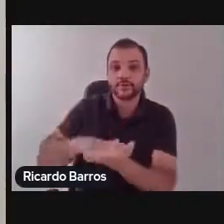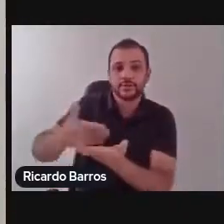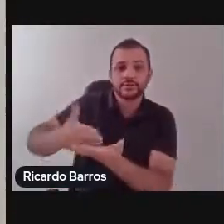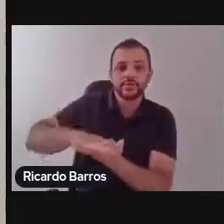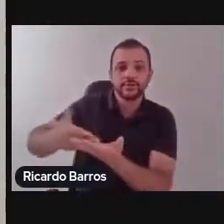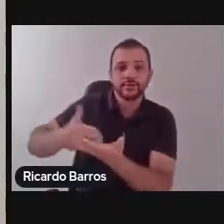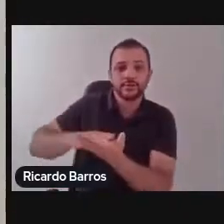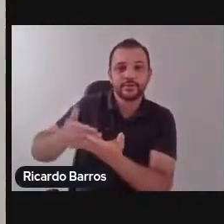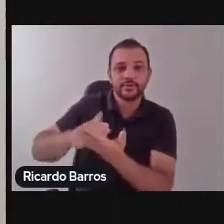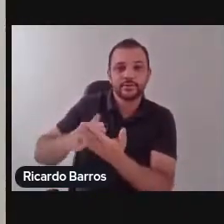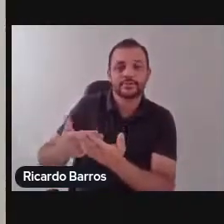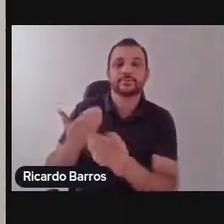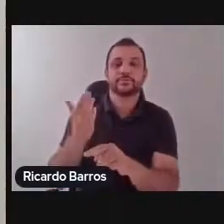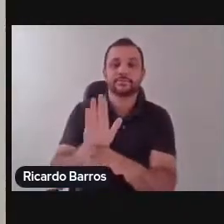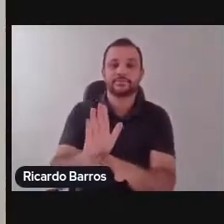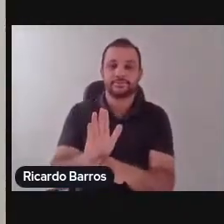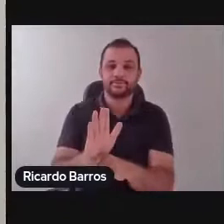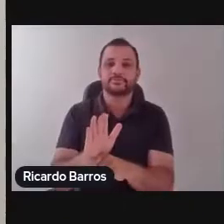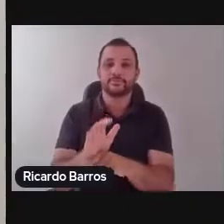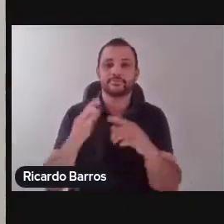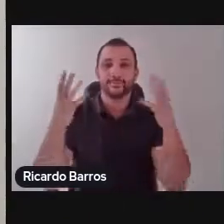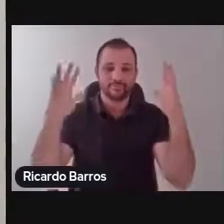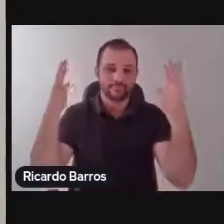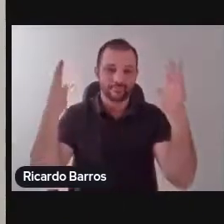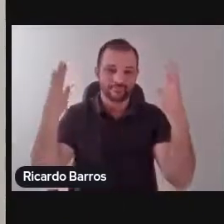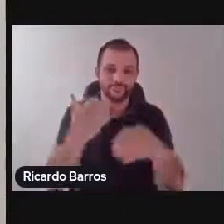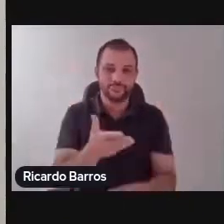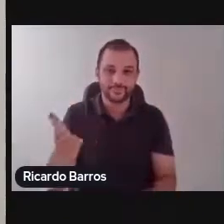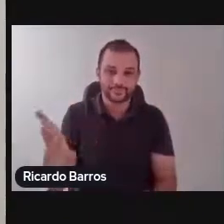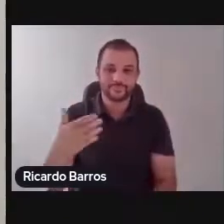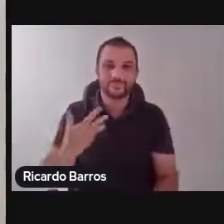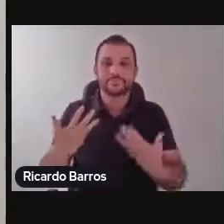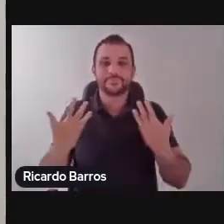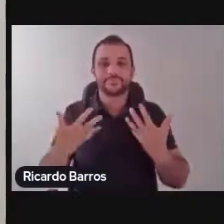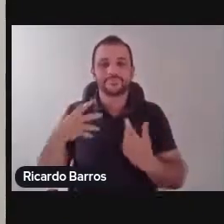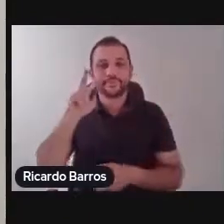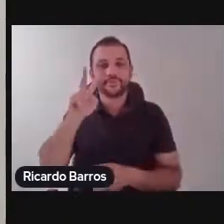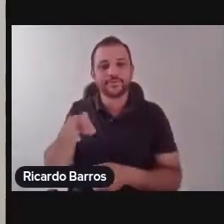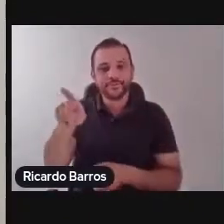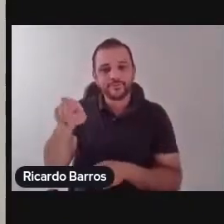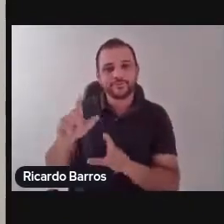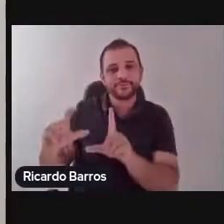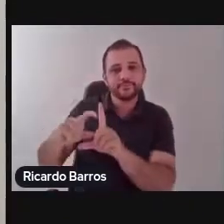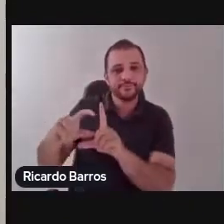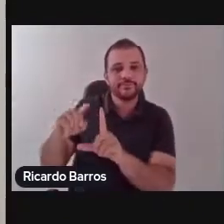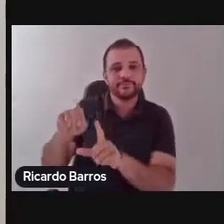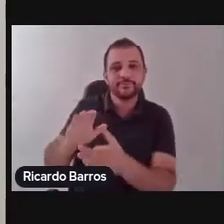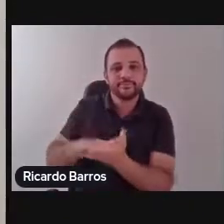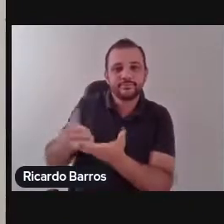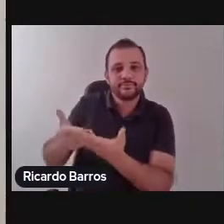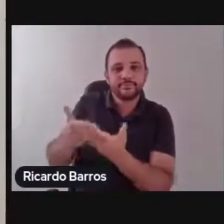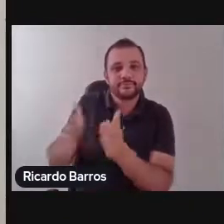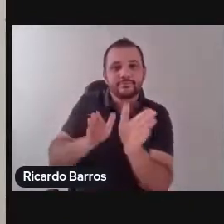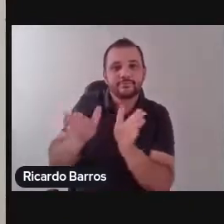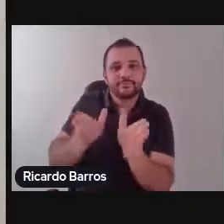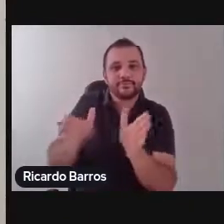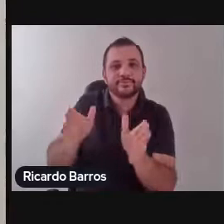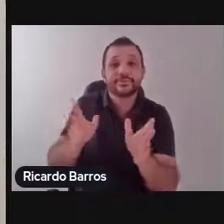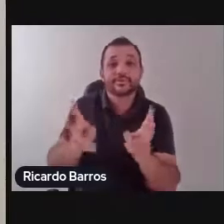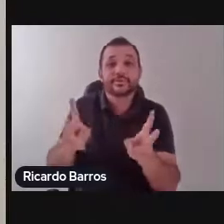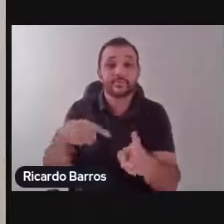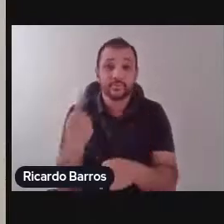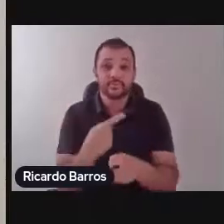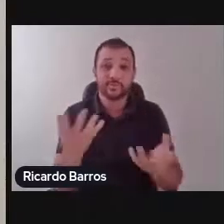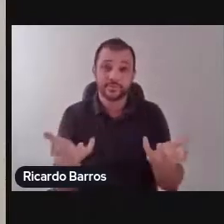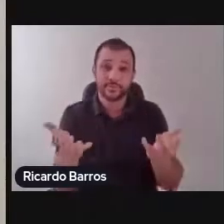nossa transmissão. Alegria, Ricardo, sempre bacana demais observar que cá estamos também tentando favorecer que